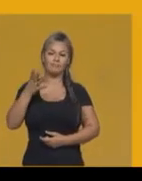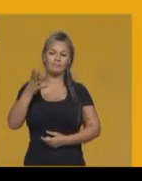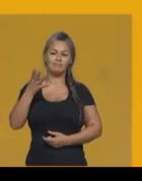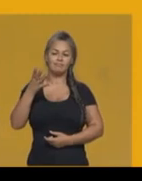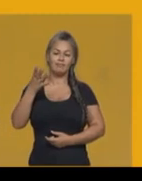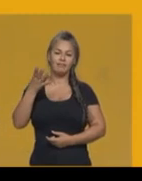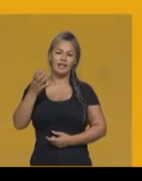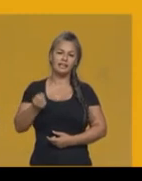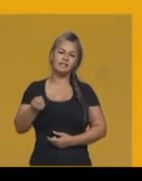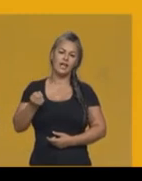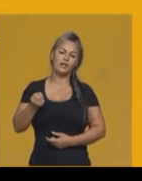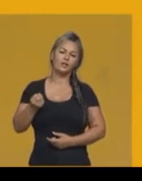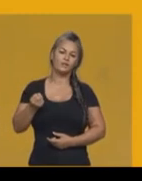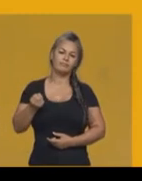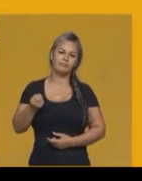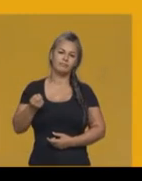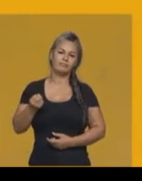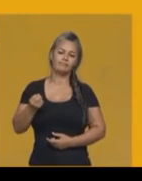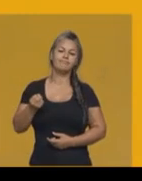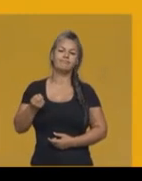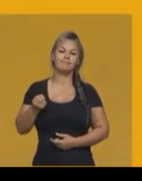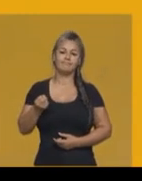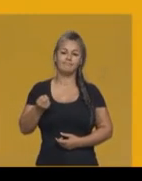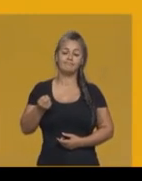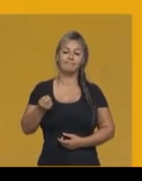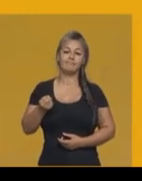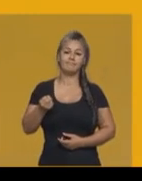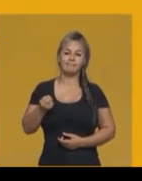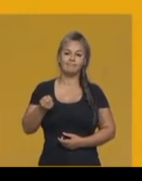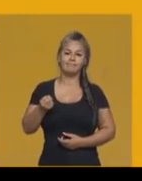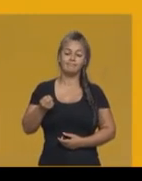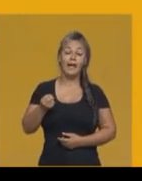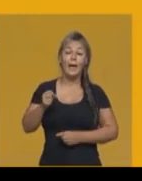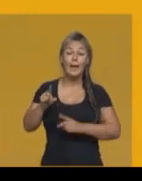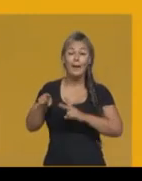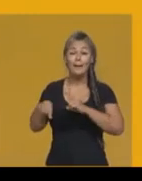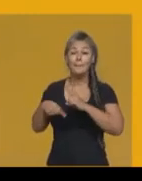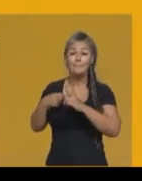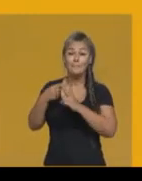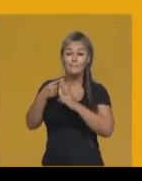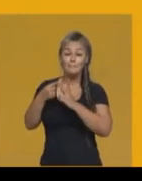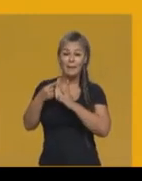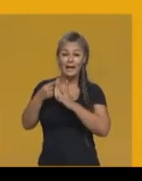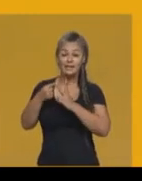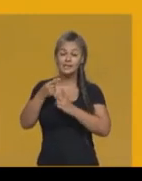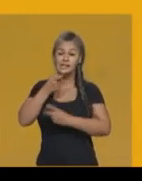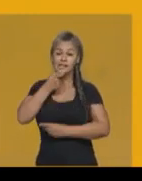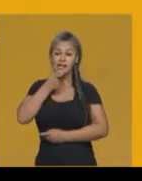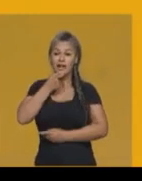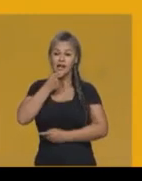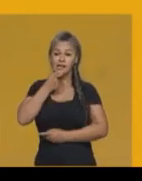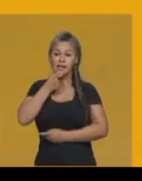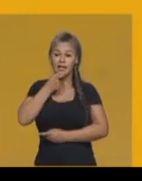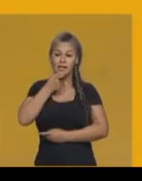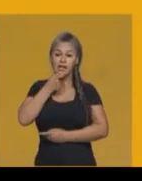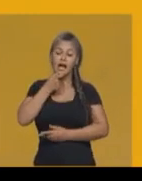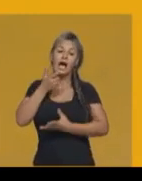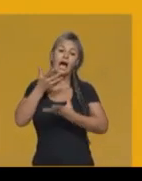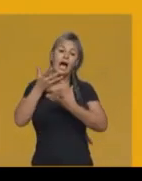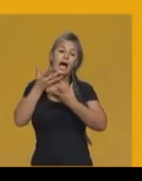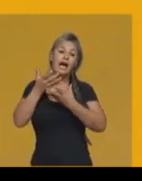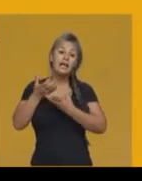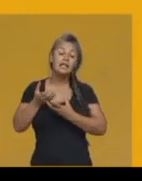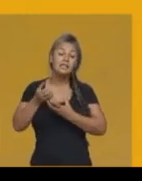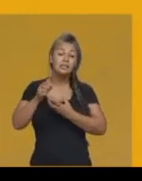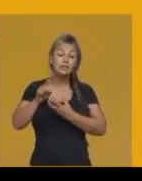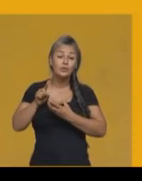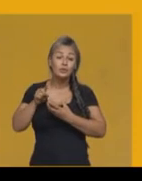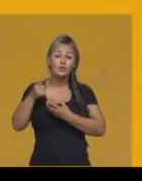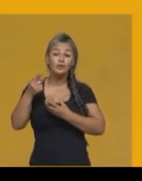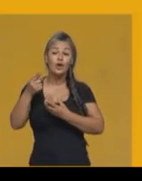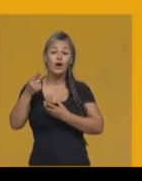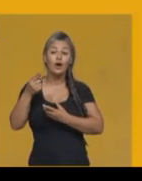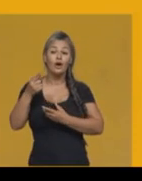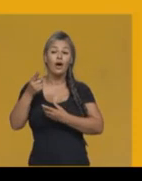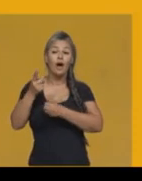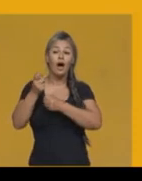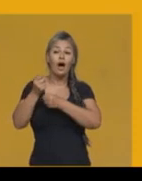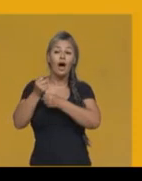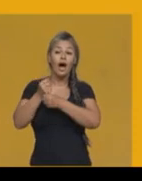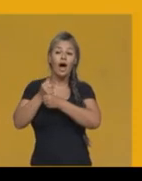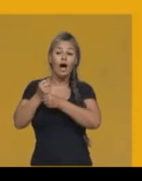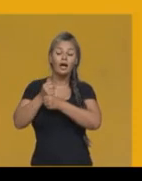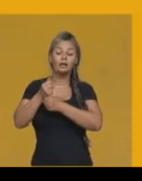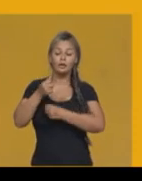1827 exigindo em troca a renovação por mais 15